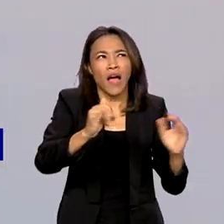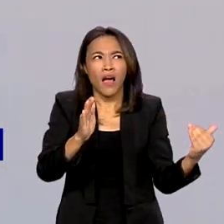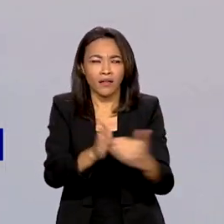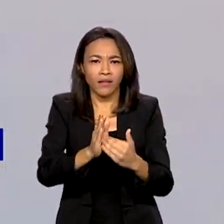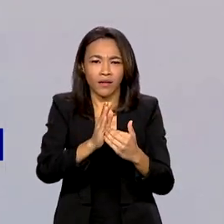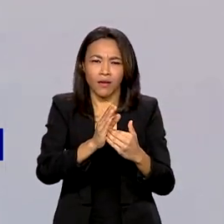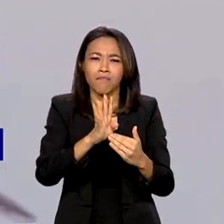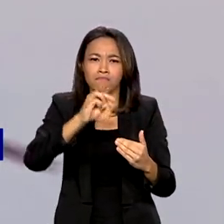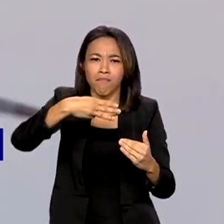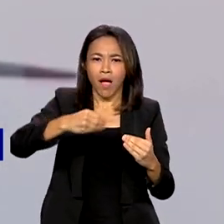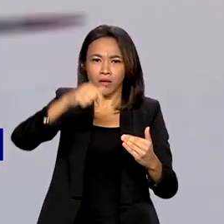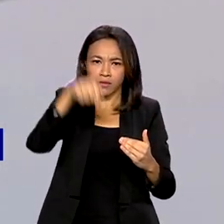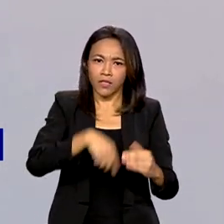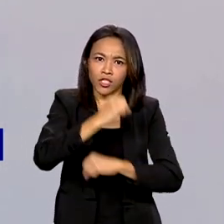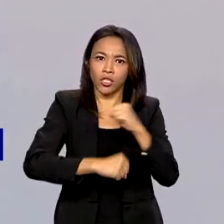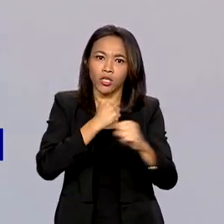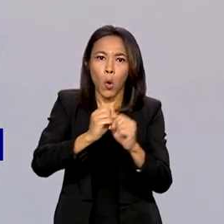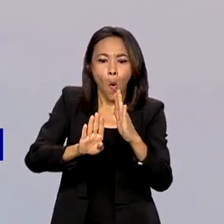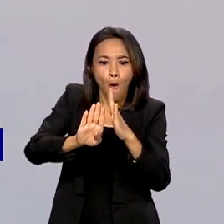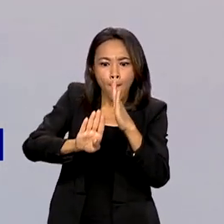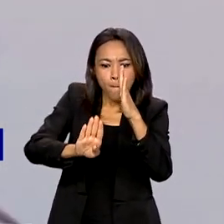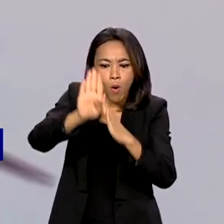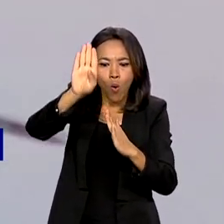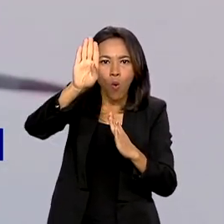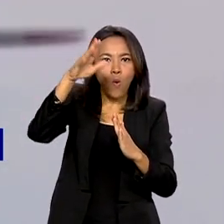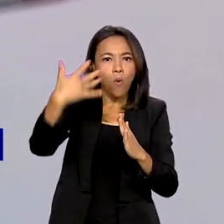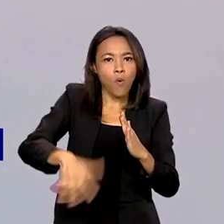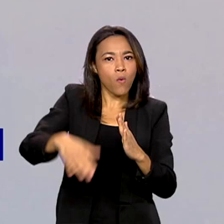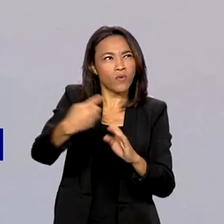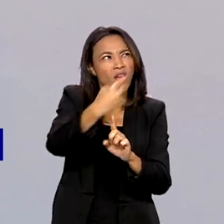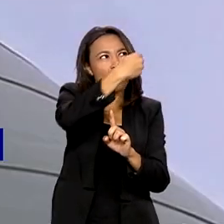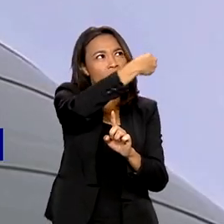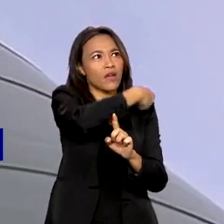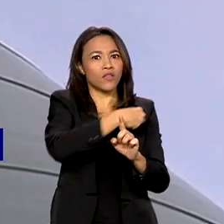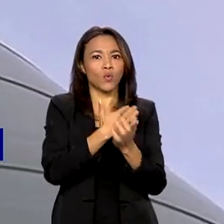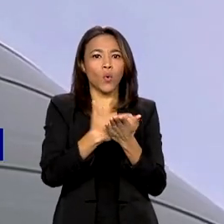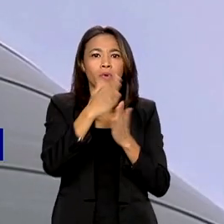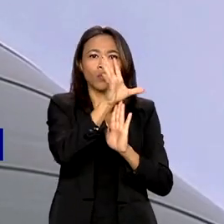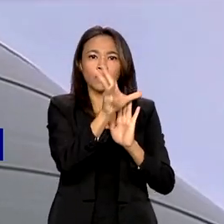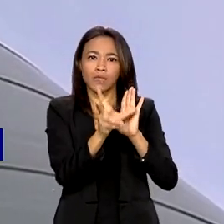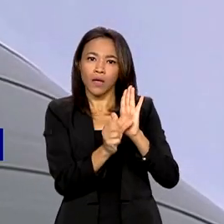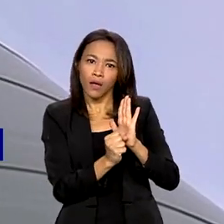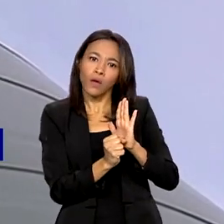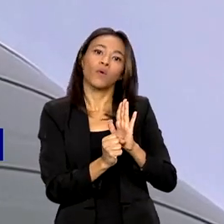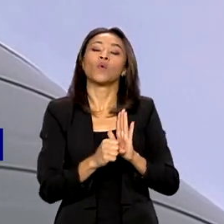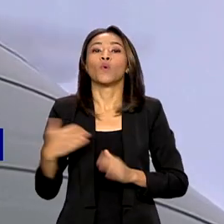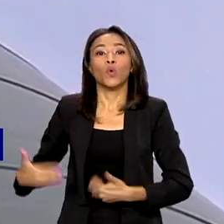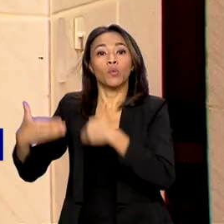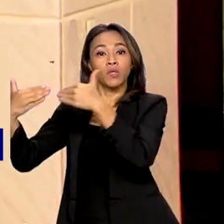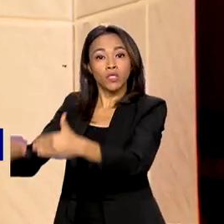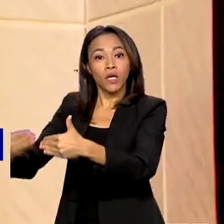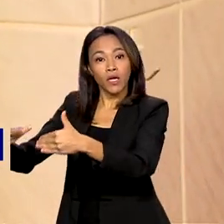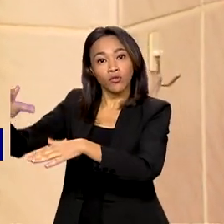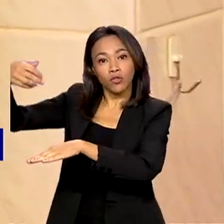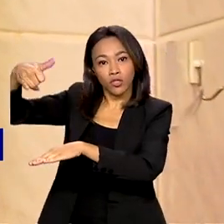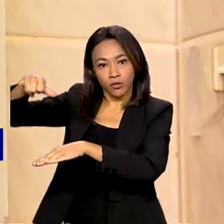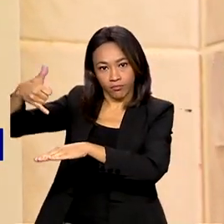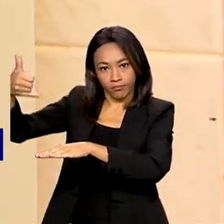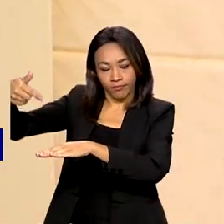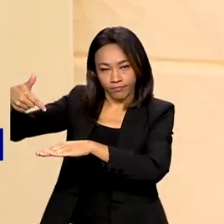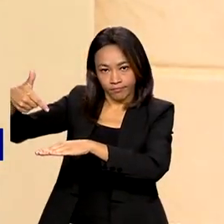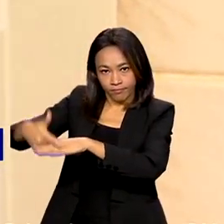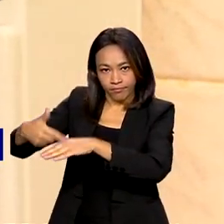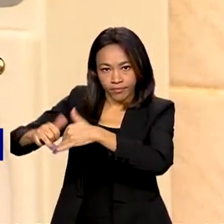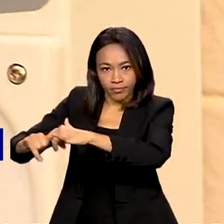ano o maior patamar desde o início do século. Segundo o Ministério de Minas e Energia, a contribuição